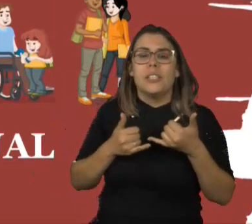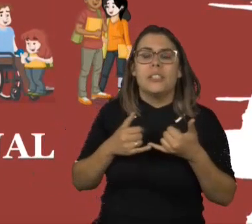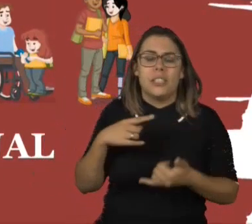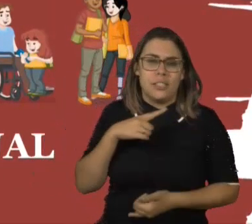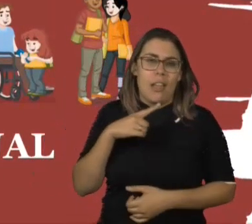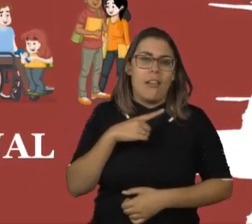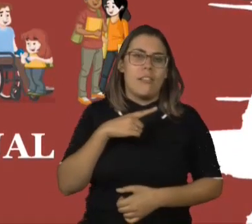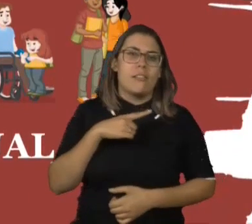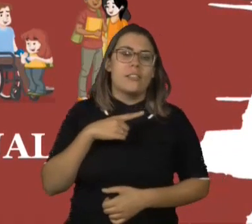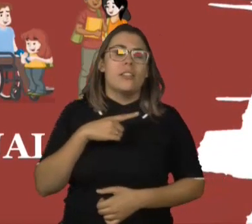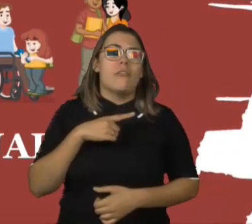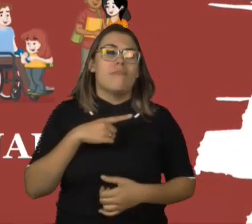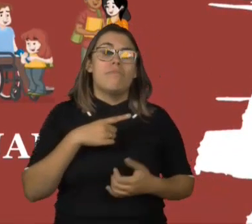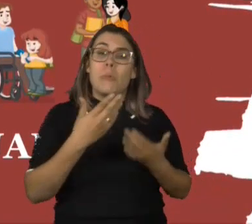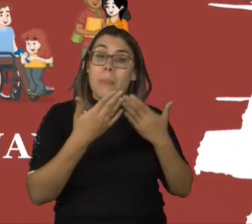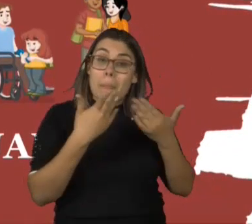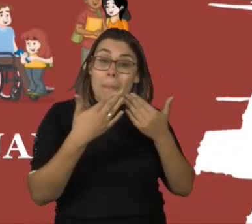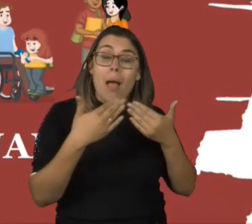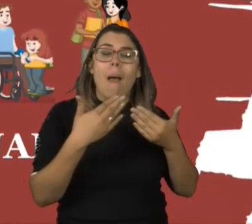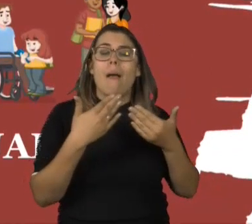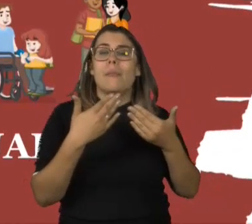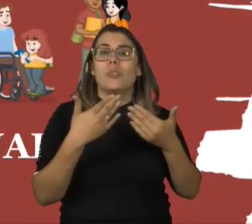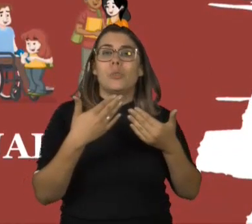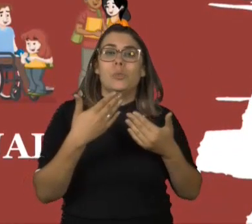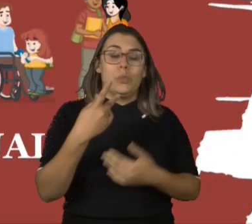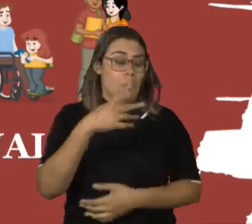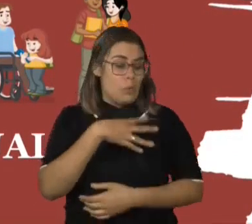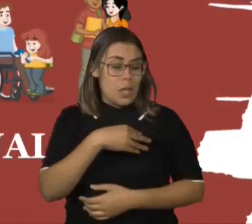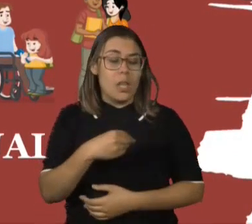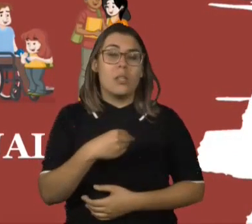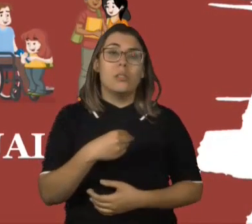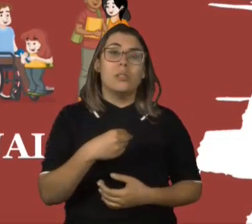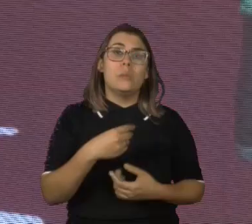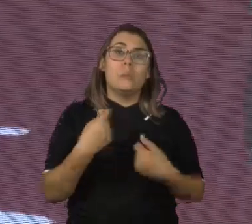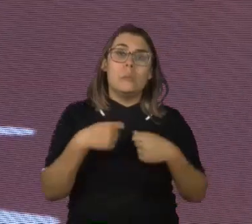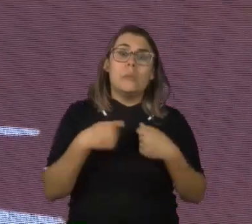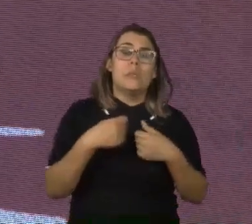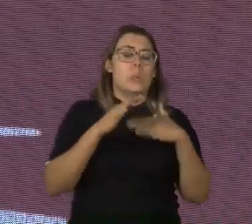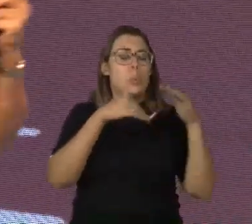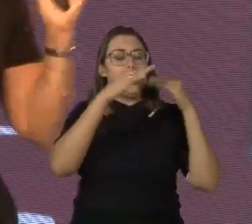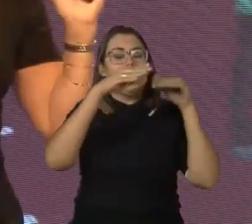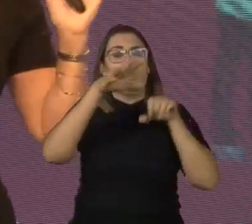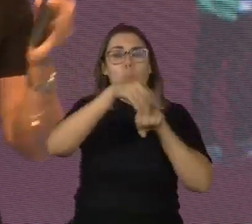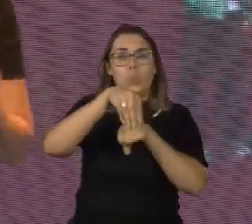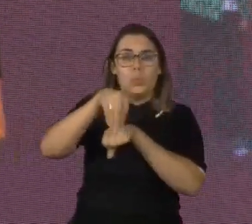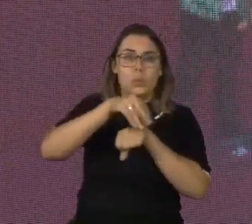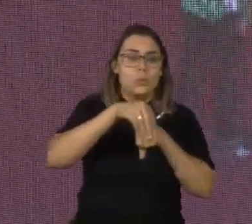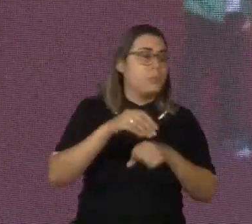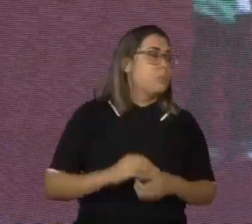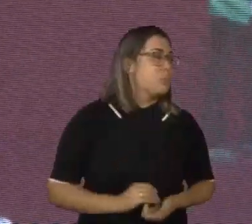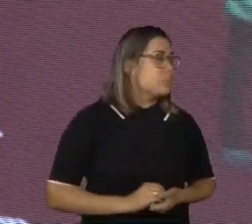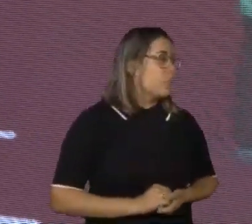aberto, transmitir conhecimento de forma atrativa. Bem, aqui eu quero colocar